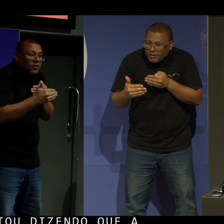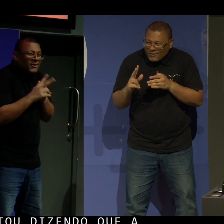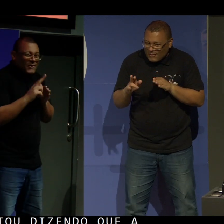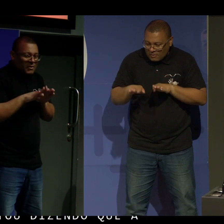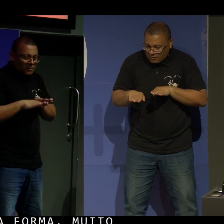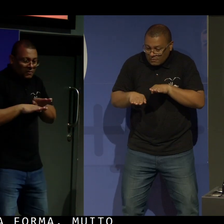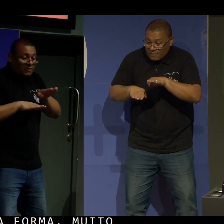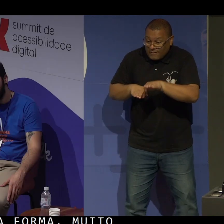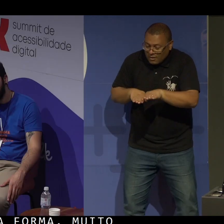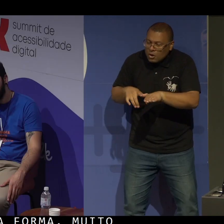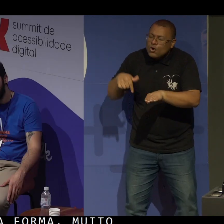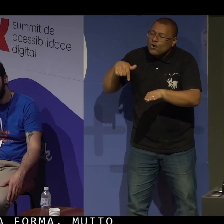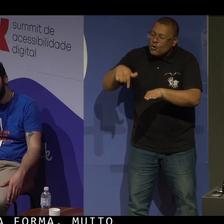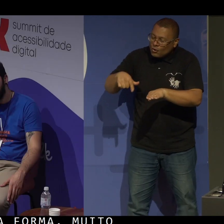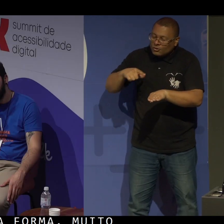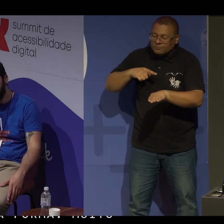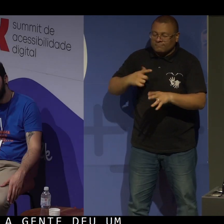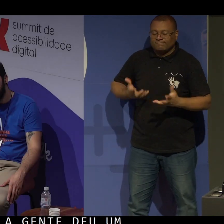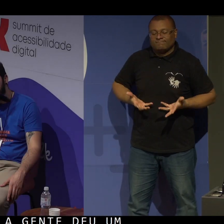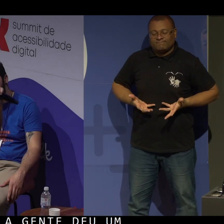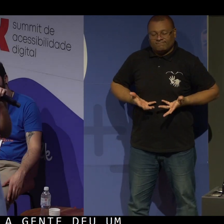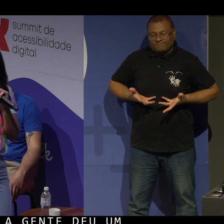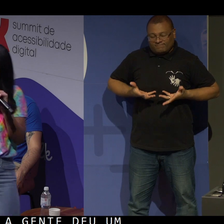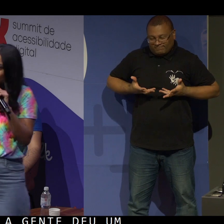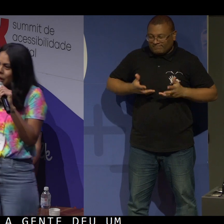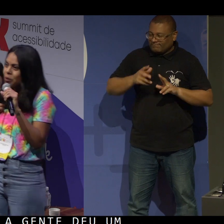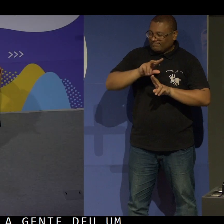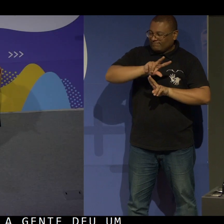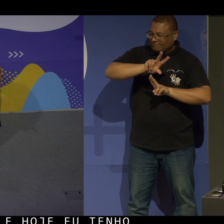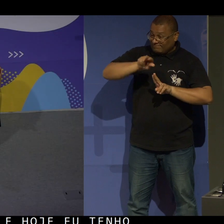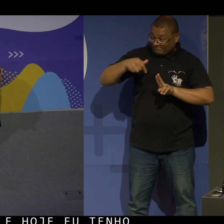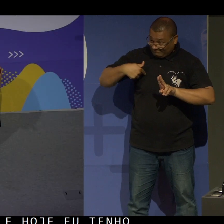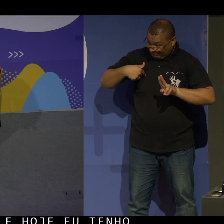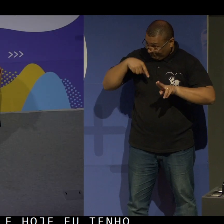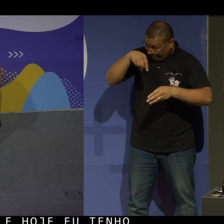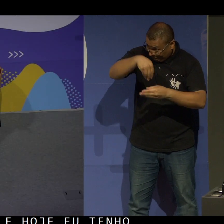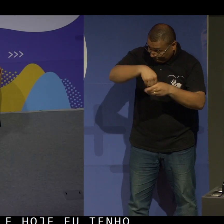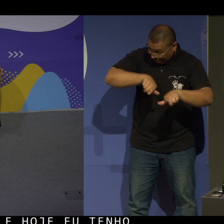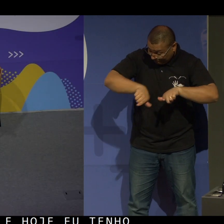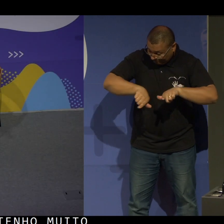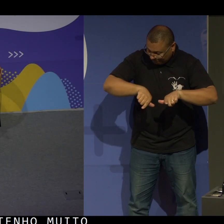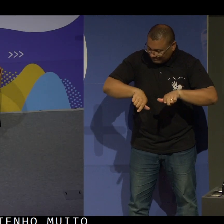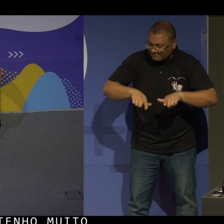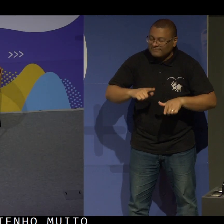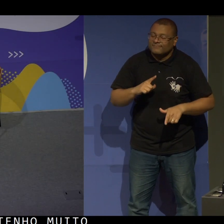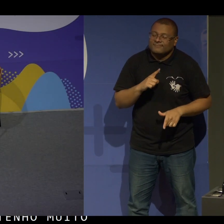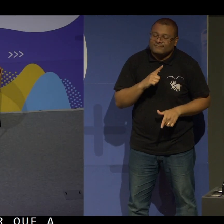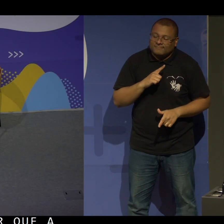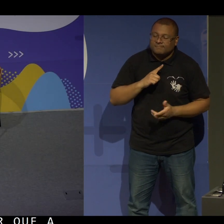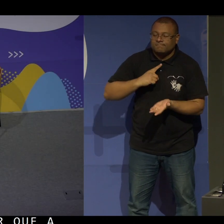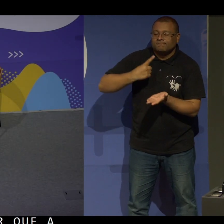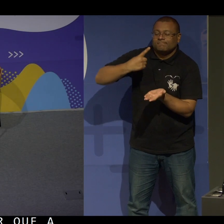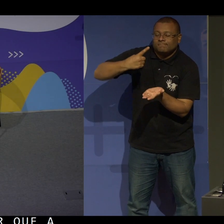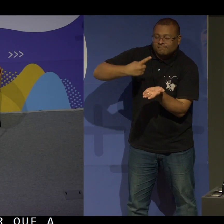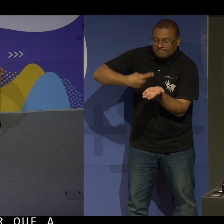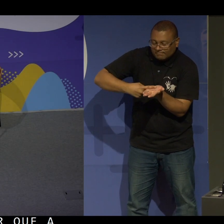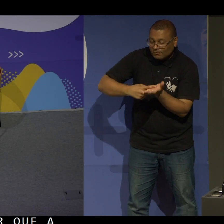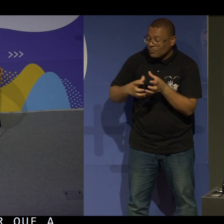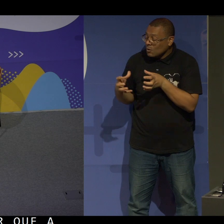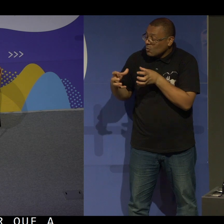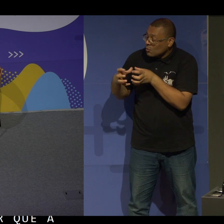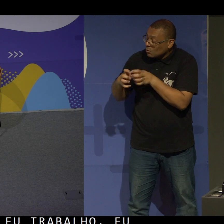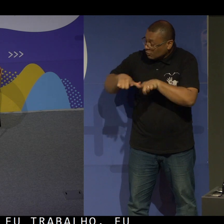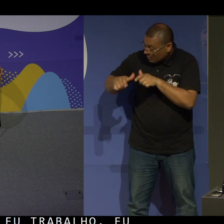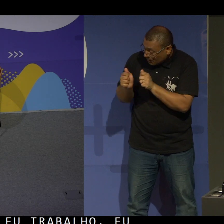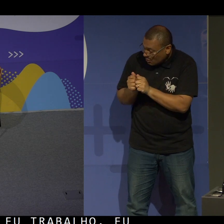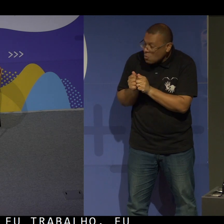E hoje eu tenho certeza, que eu tenho muito orgulho de falar que a instituição que eu trabalho, eu tenho o compromisso, junto com a minha equipe,